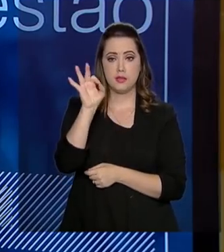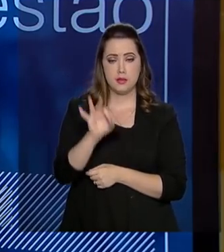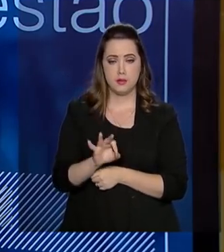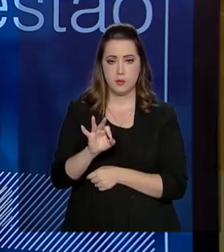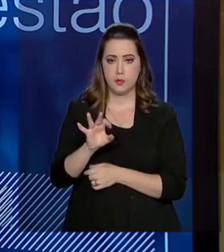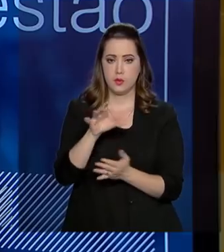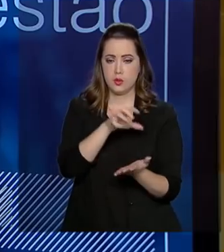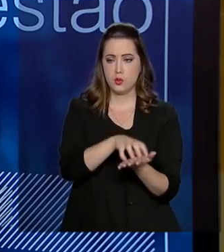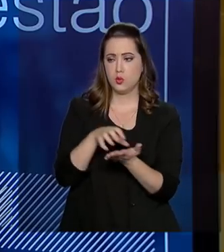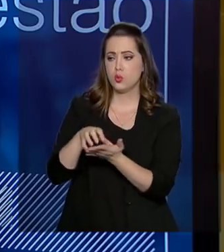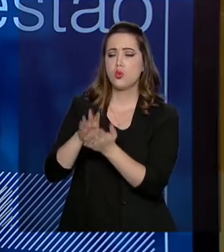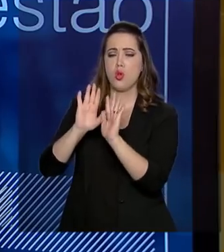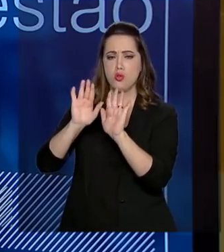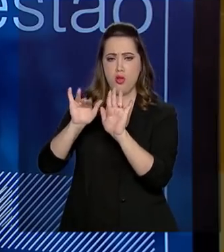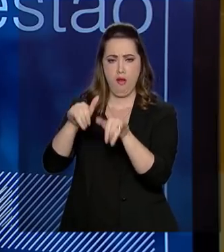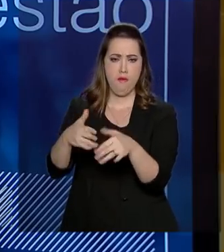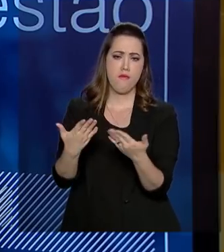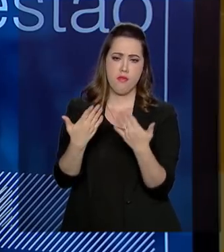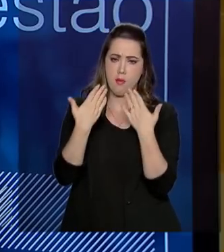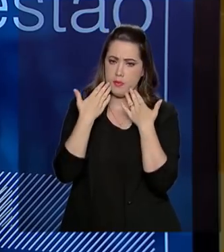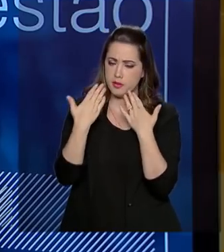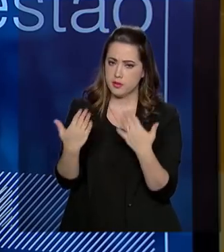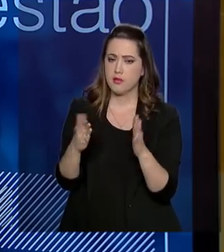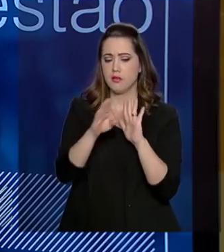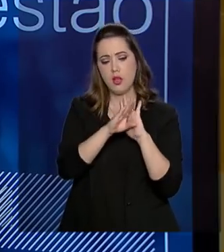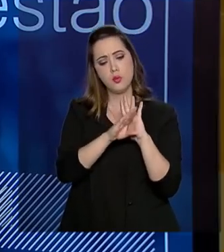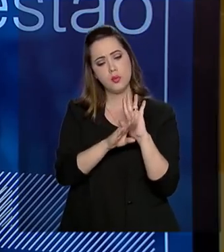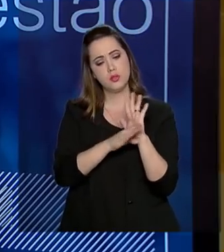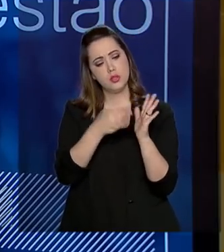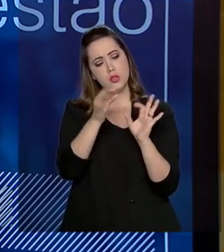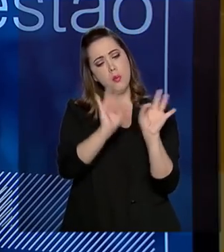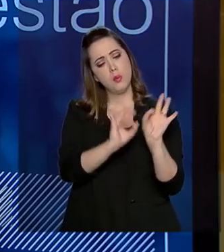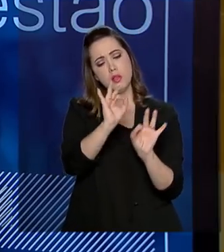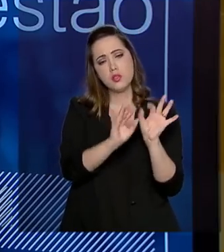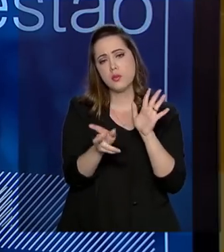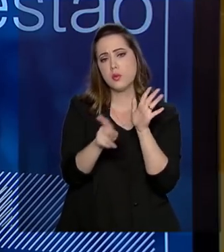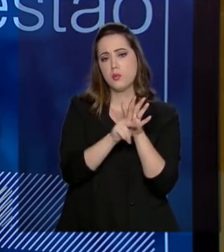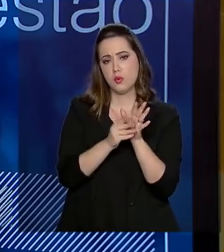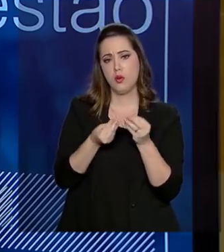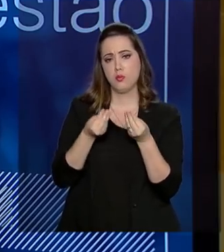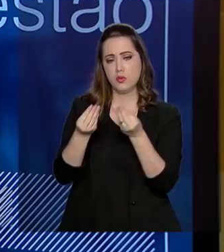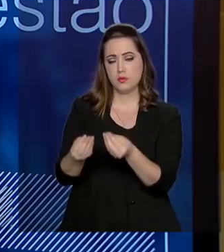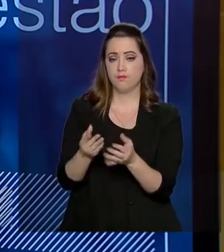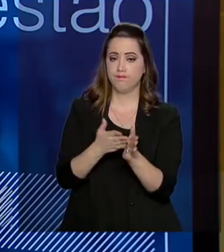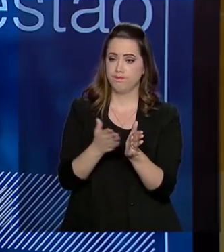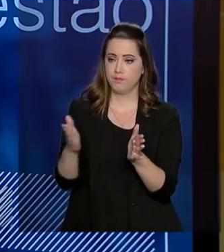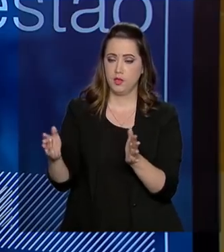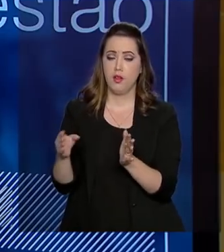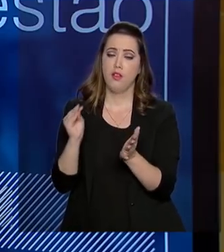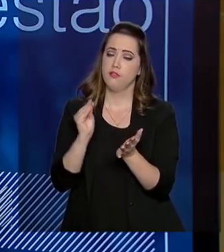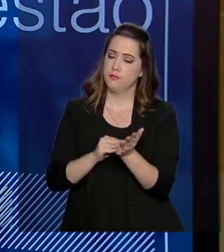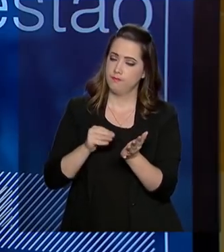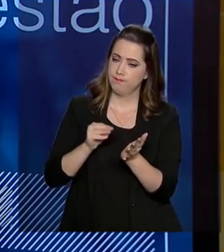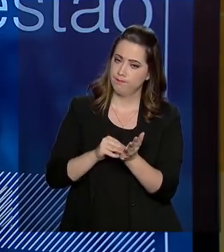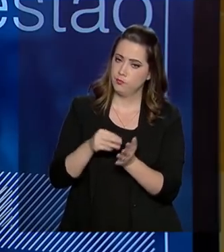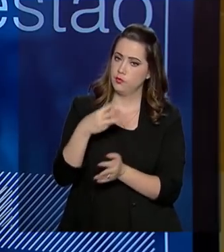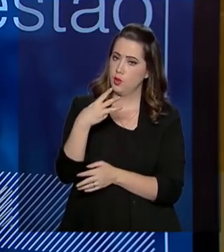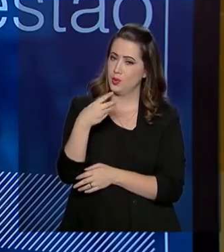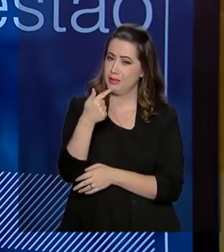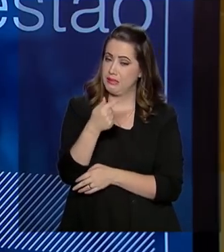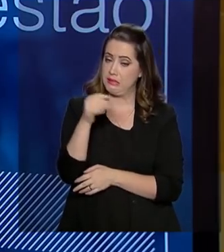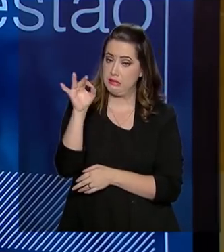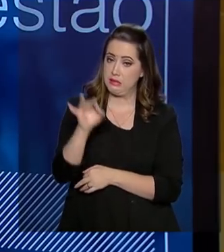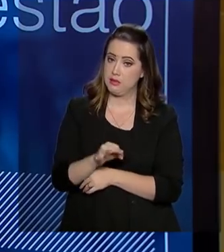concluíram o seu programa de integridade, o seu plano de integridade no período dado. Ainda temos 37% dos órgãos que não conseguiram